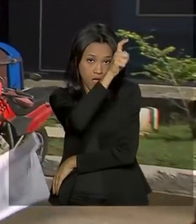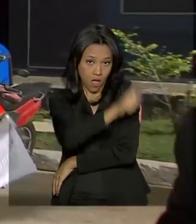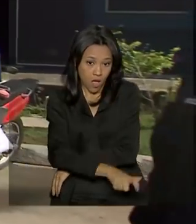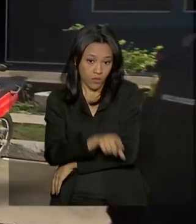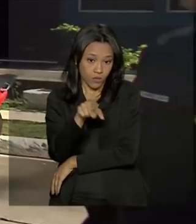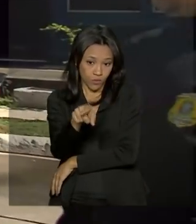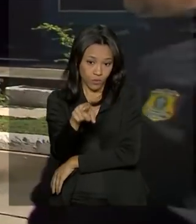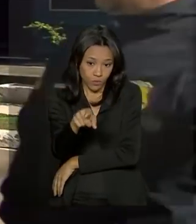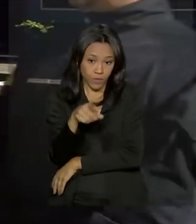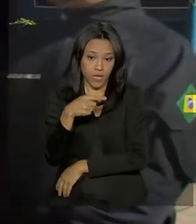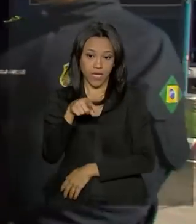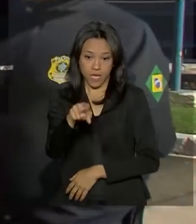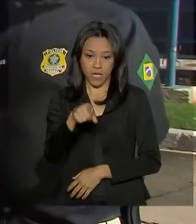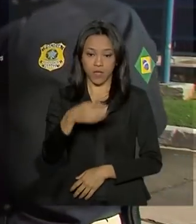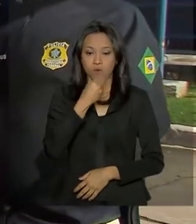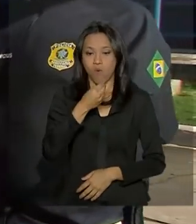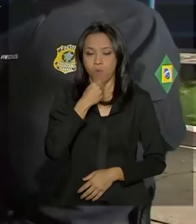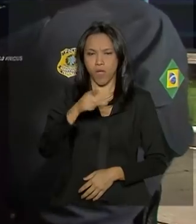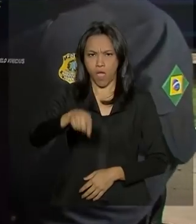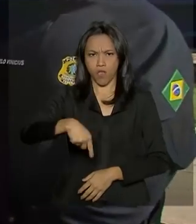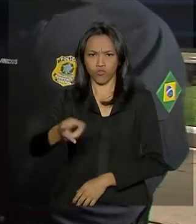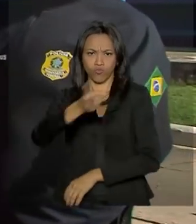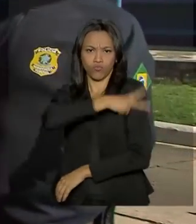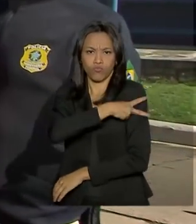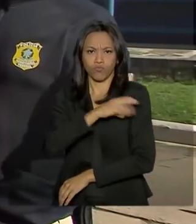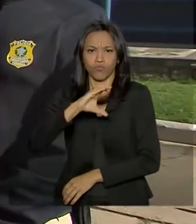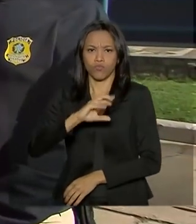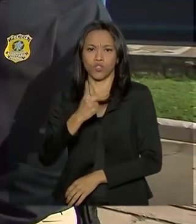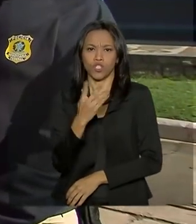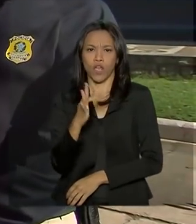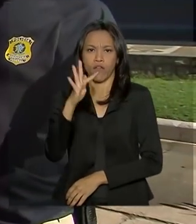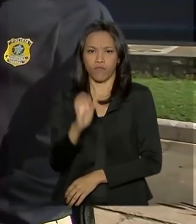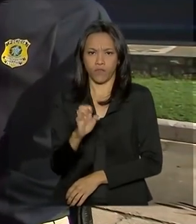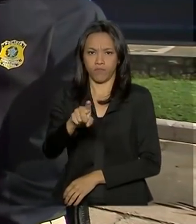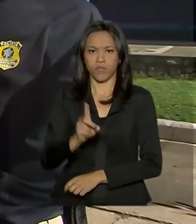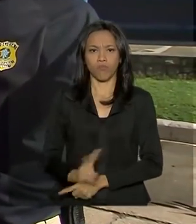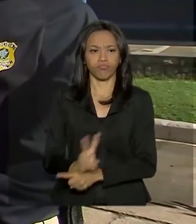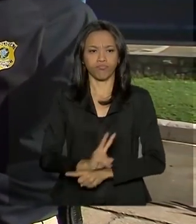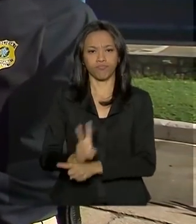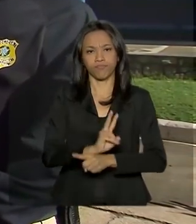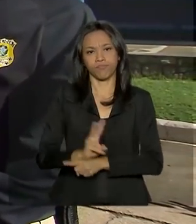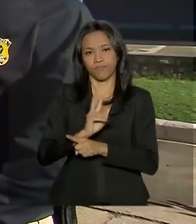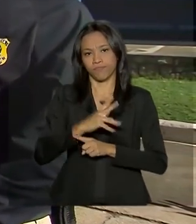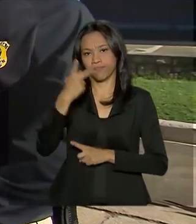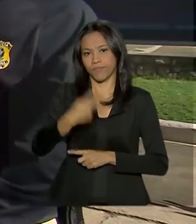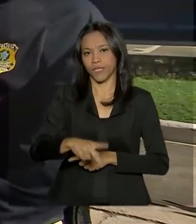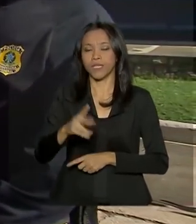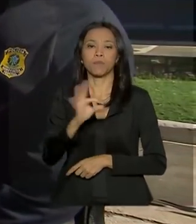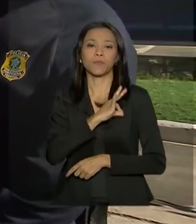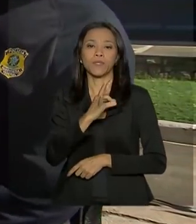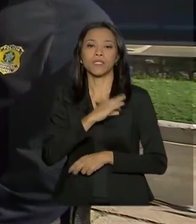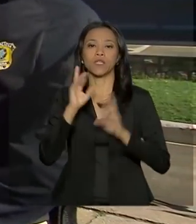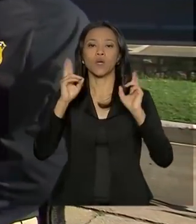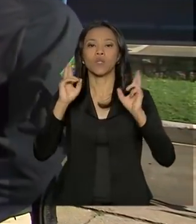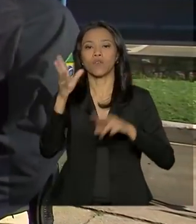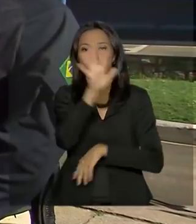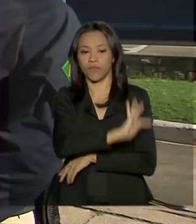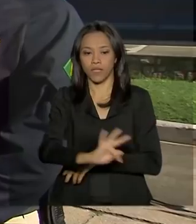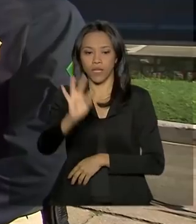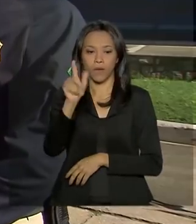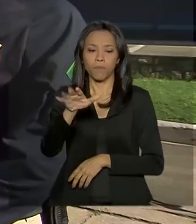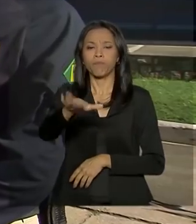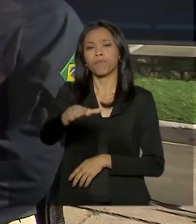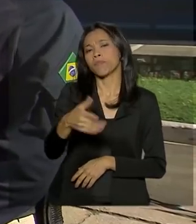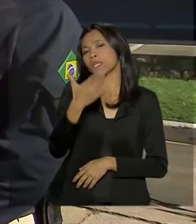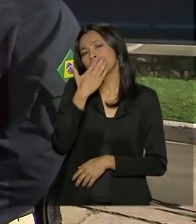com o inspetor Marcelo Vinícius, que é chefe da sessão de operações da Polícia Rodoviária aqui no Rio de Janeiro. Bom dia, Marcelo. Que tipo de crimes a Polícia